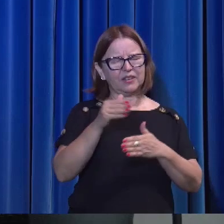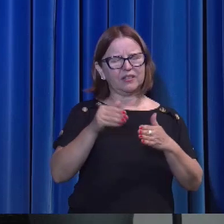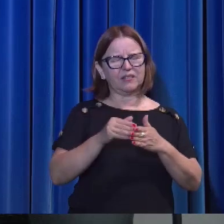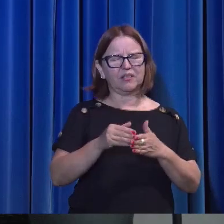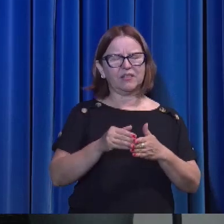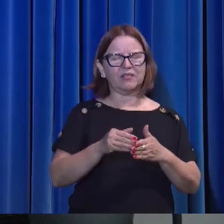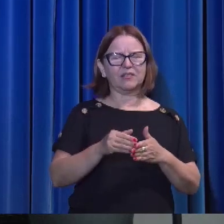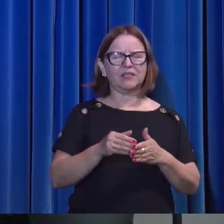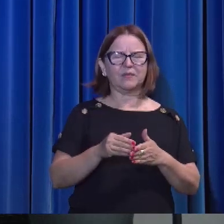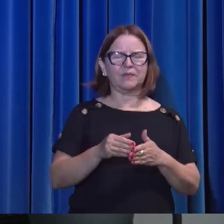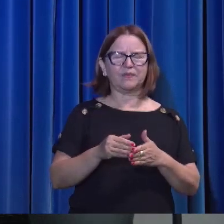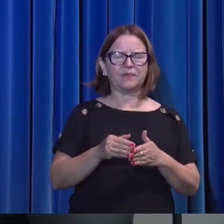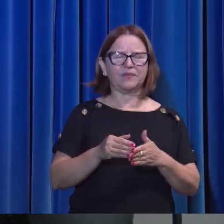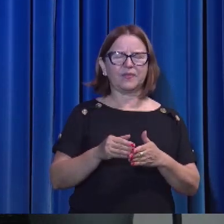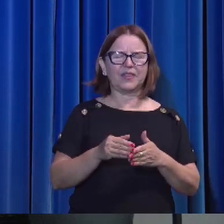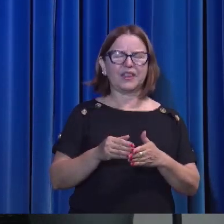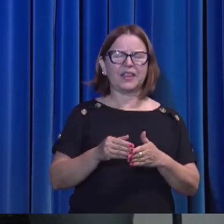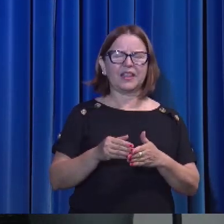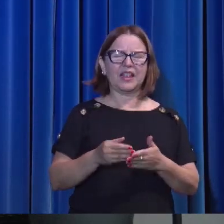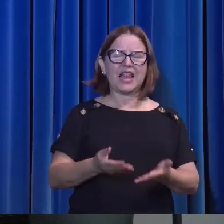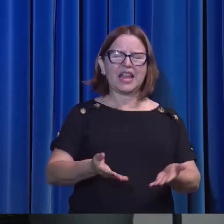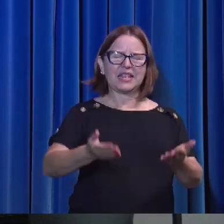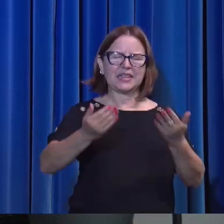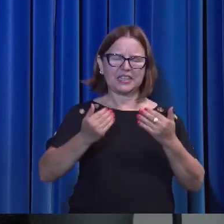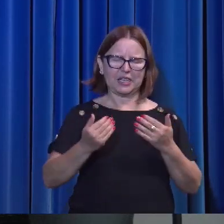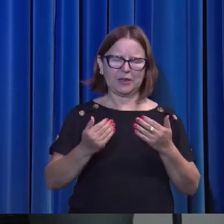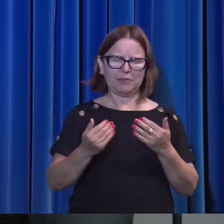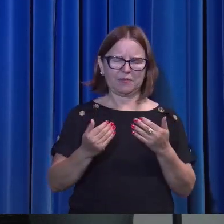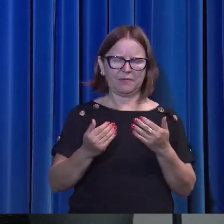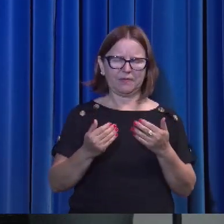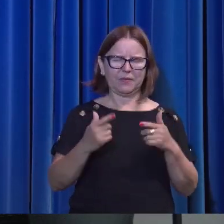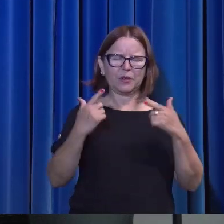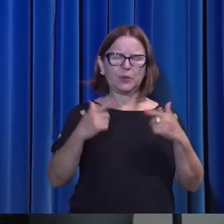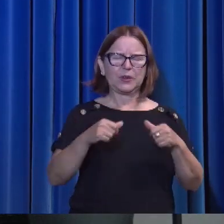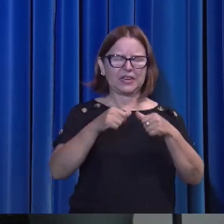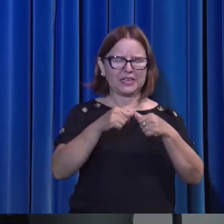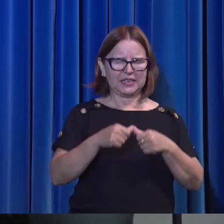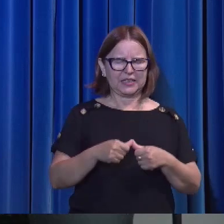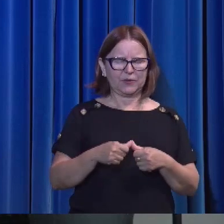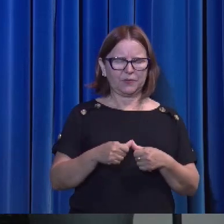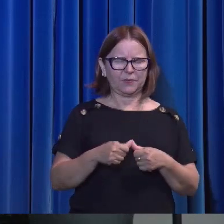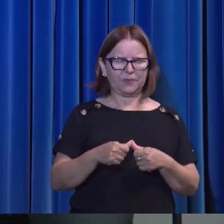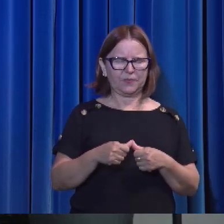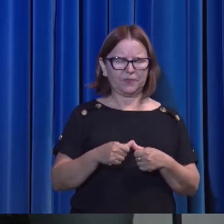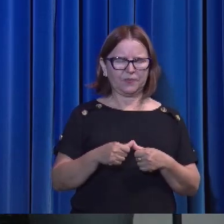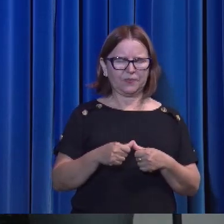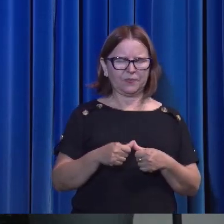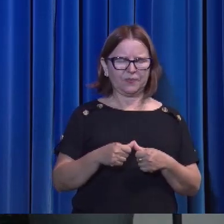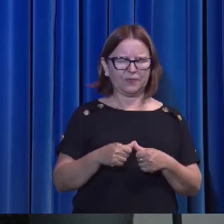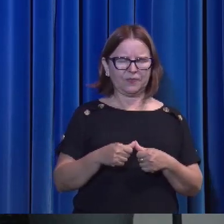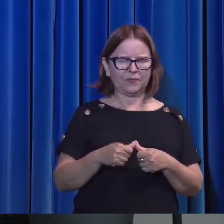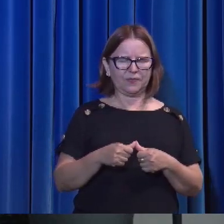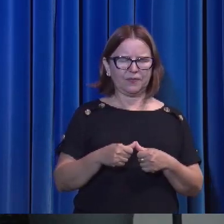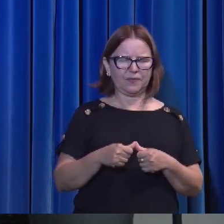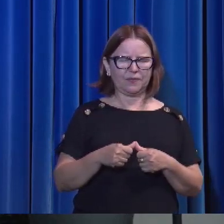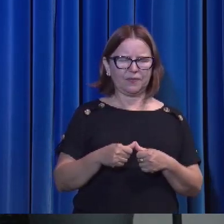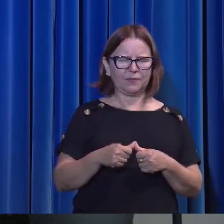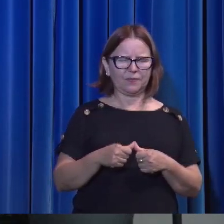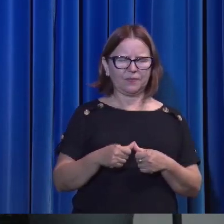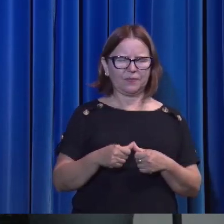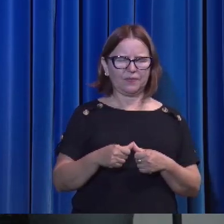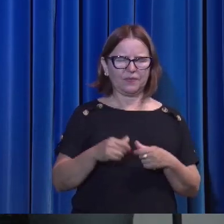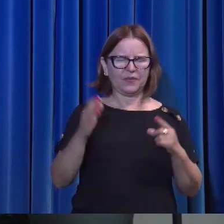Ali onde eles estiverem. A influência. Das